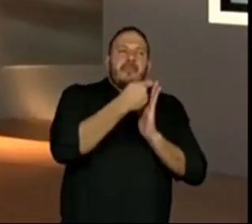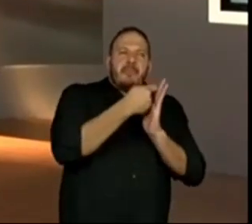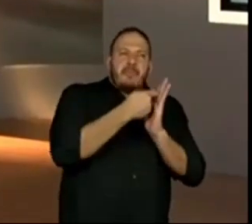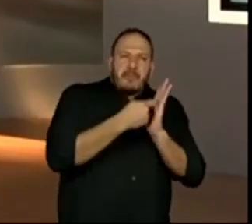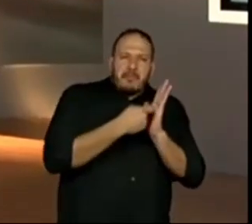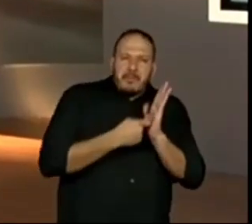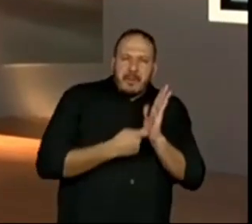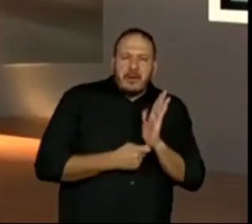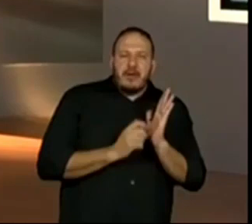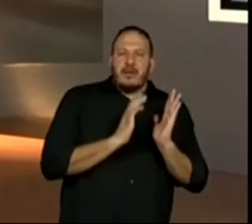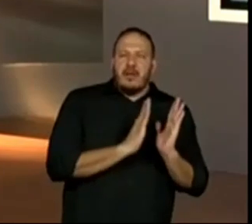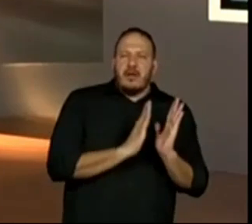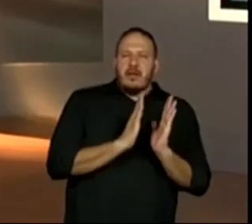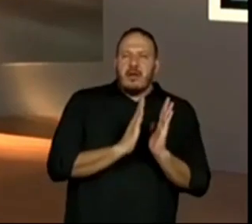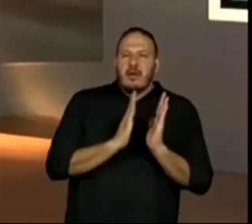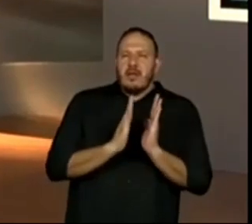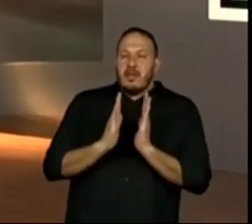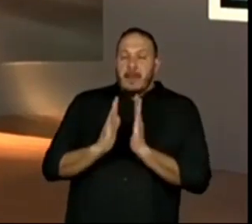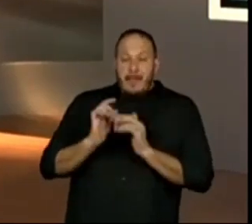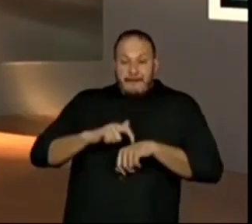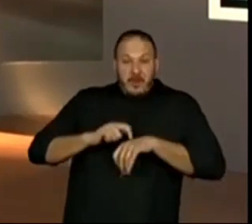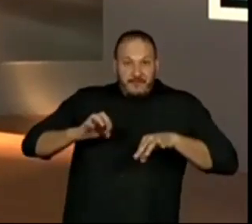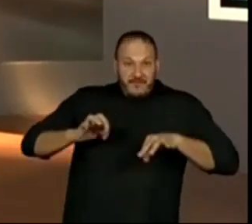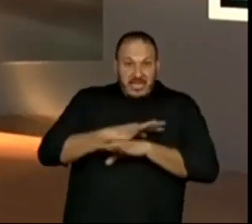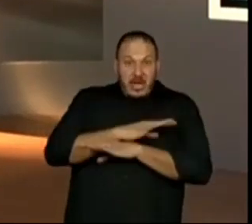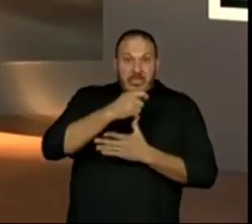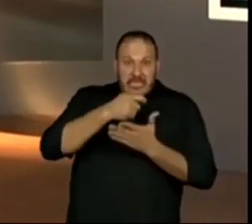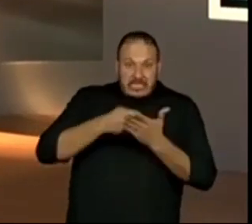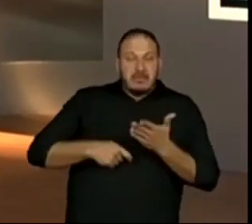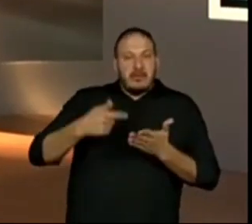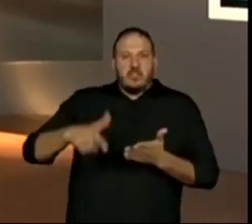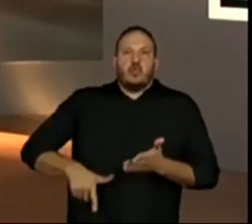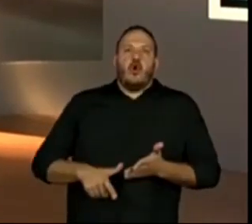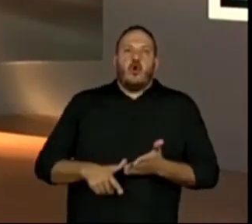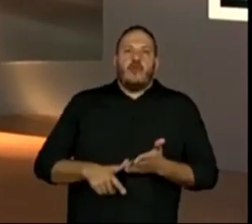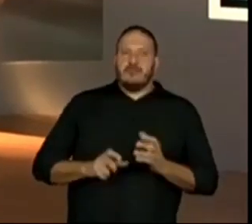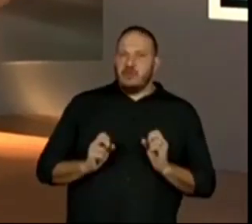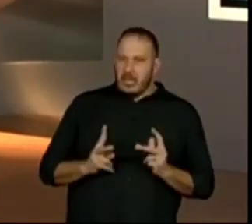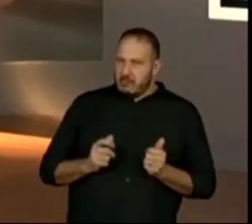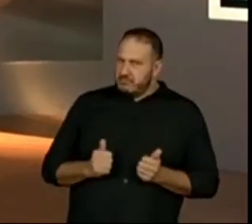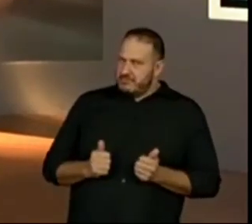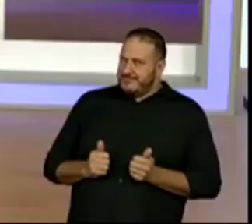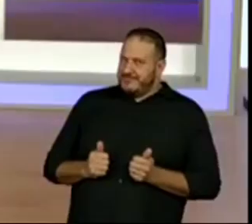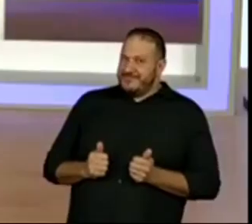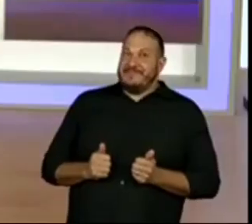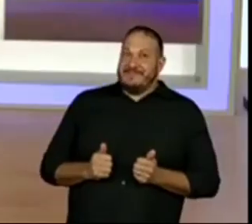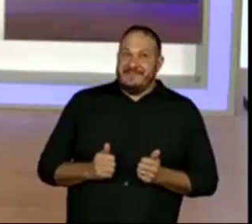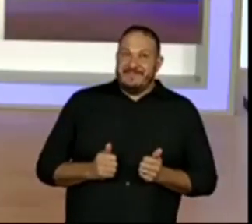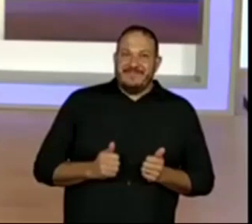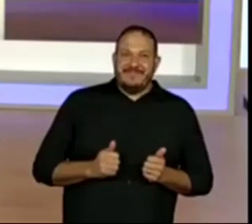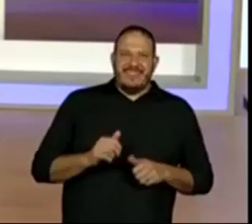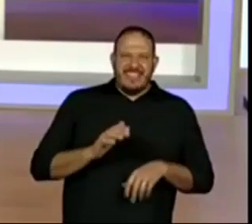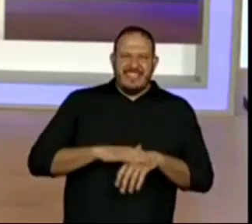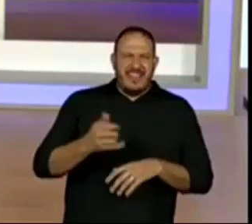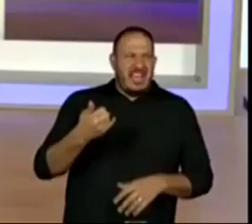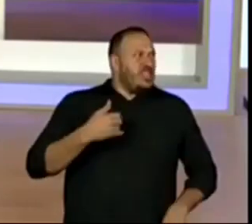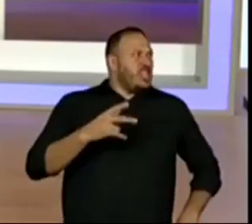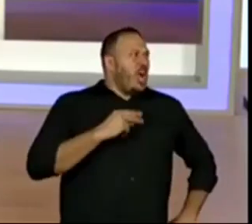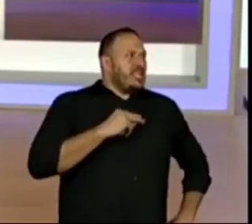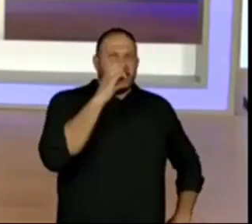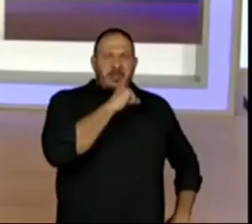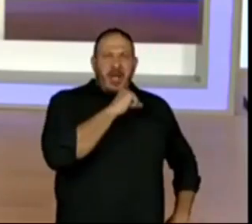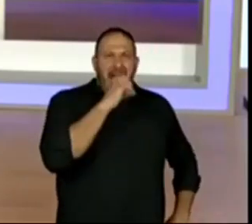com muita atenção. E ao final dessa escrita, tem que ler de novo. Combinado? O povo falando assim. É muito rápido.